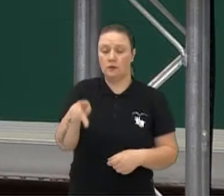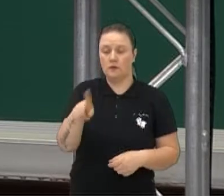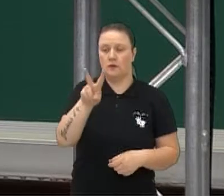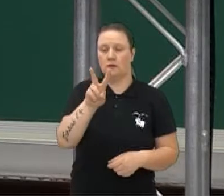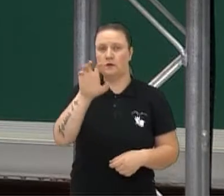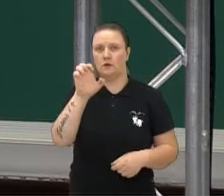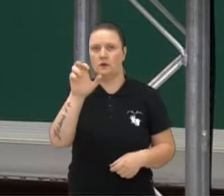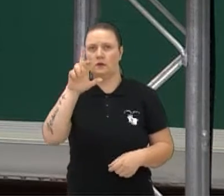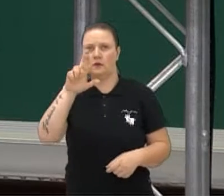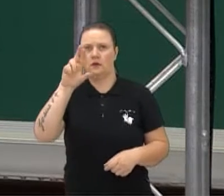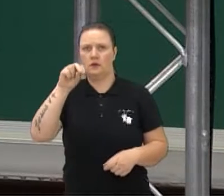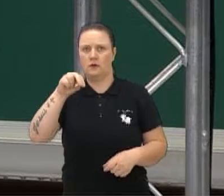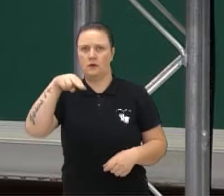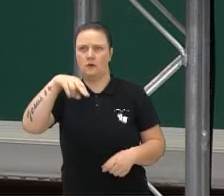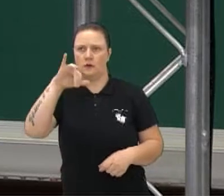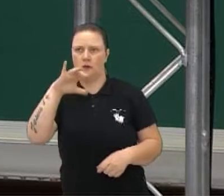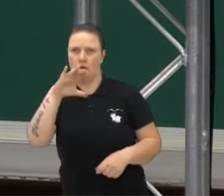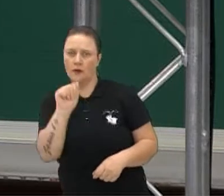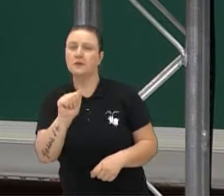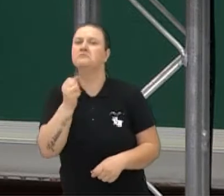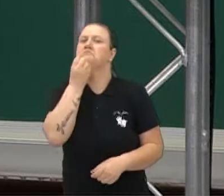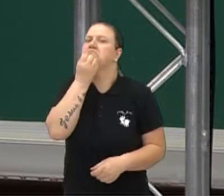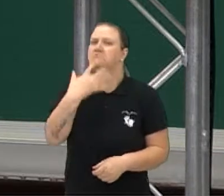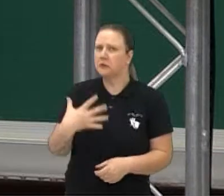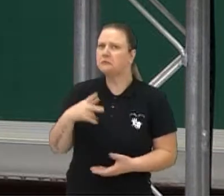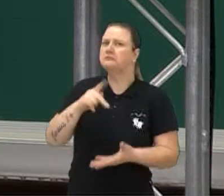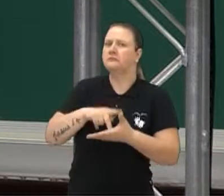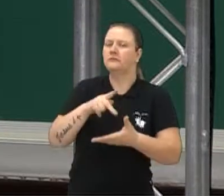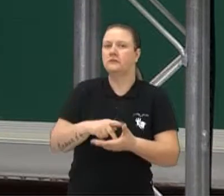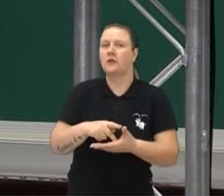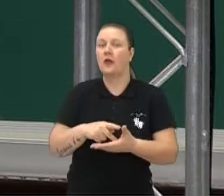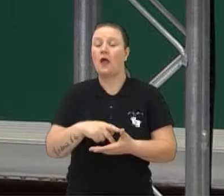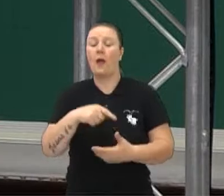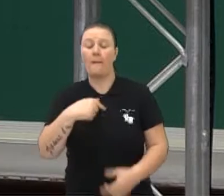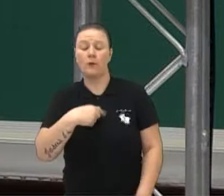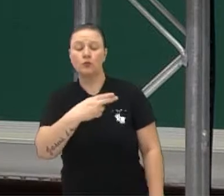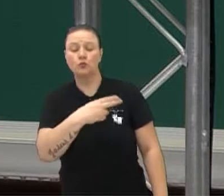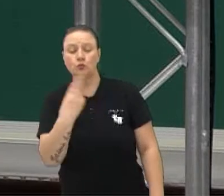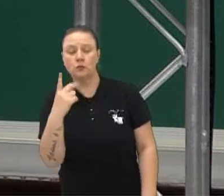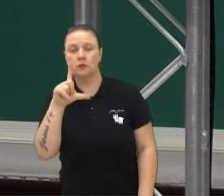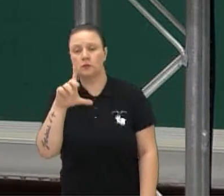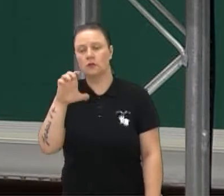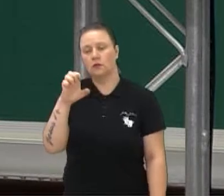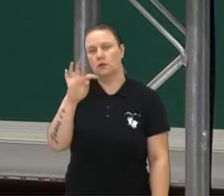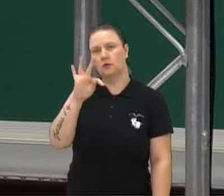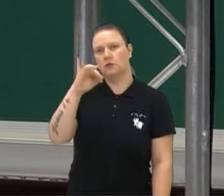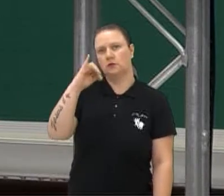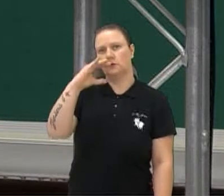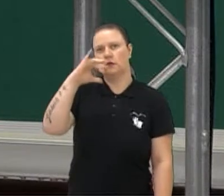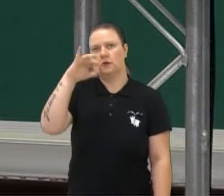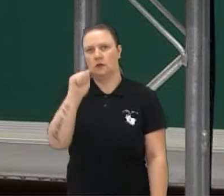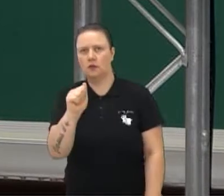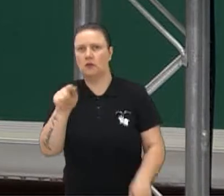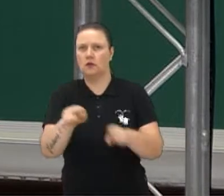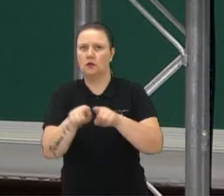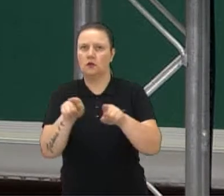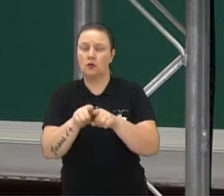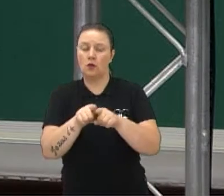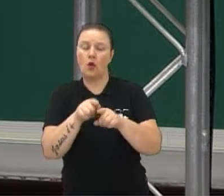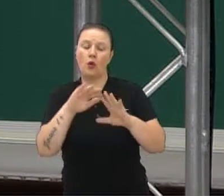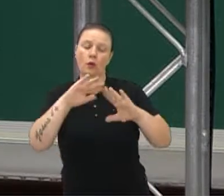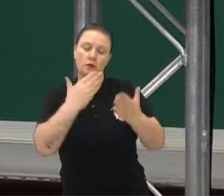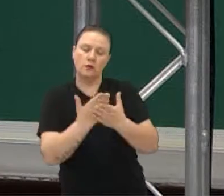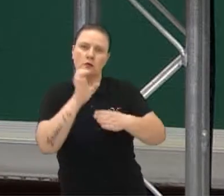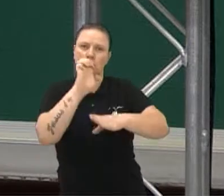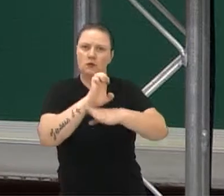Zimmermann. Muito bem. Temos aqui, meu nome é Letícia, estudo no colégio estadual Antônio Xavier da